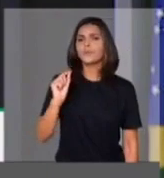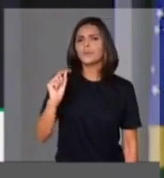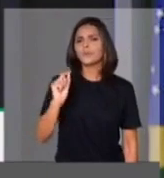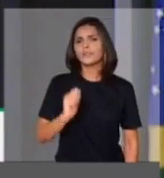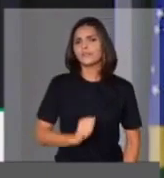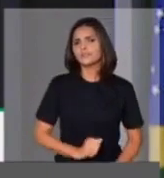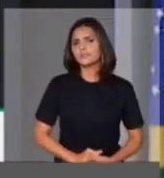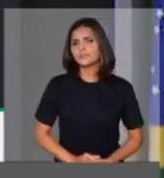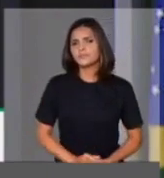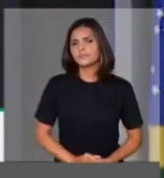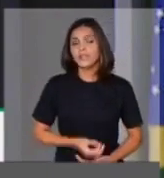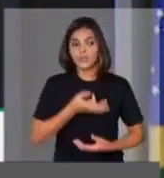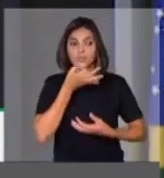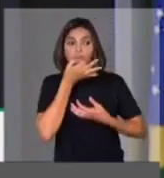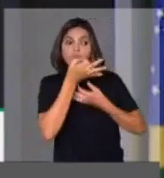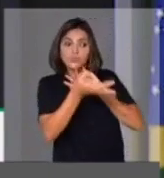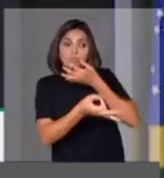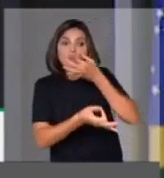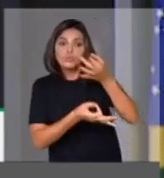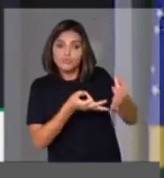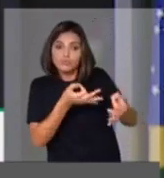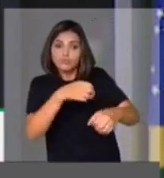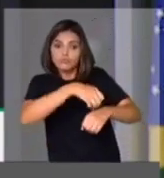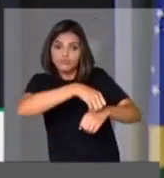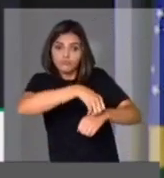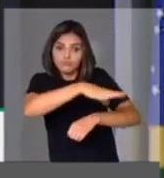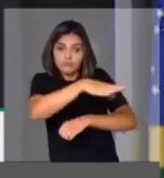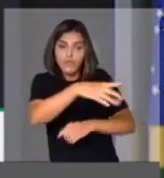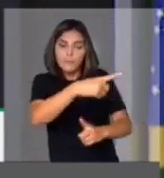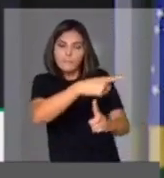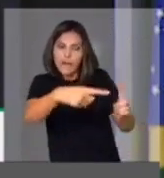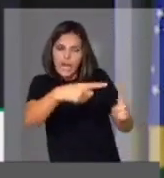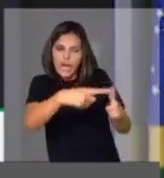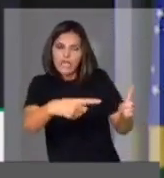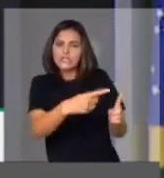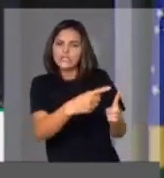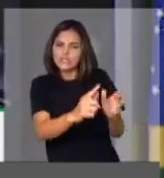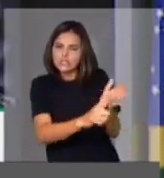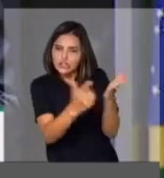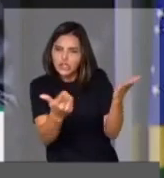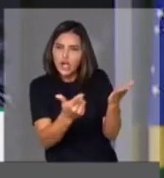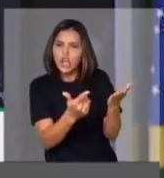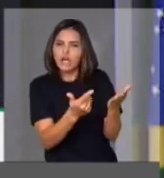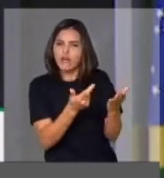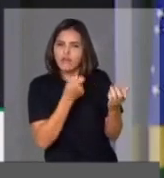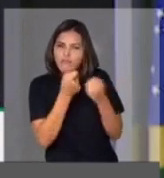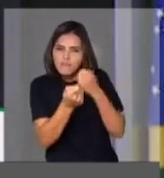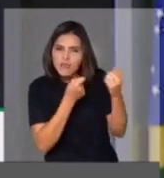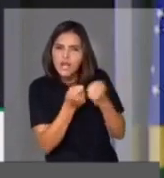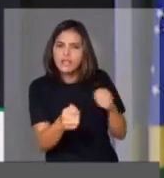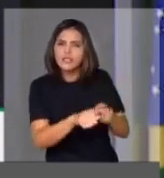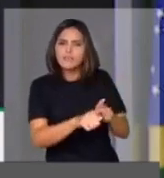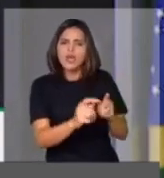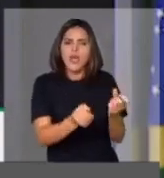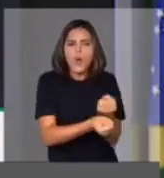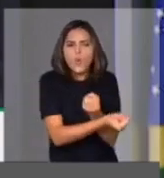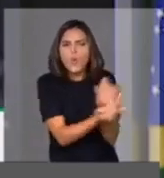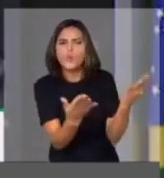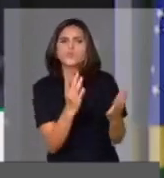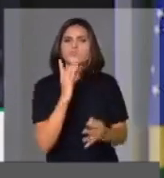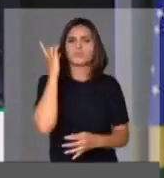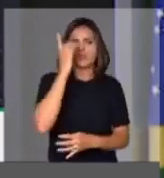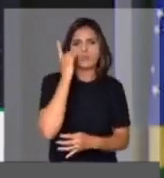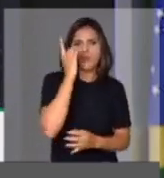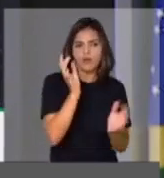sugerir à parte dessa imprensa, inclusive aos parlamentares da oposição, que deem pelo